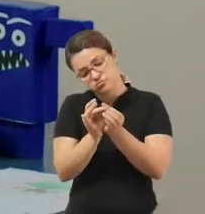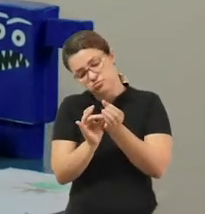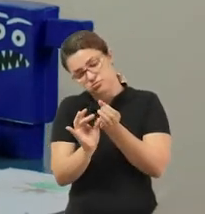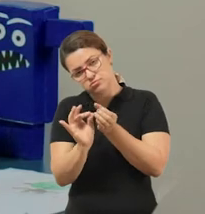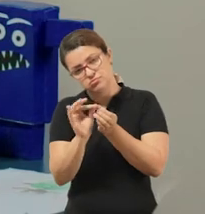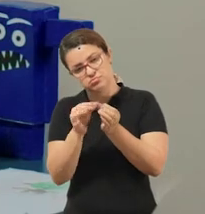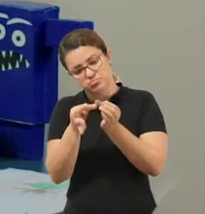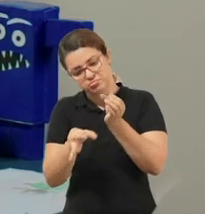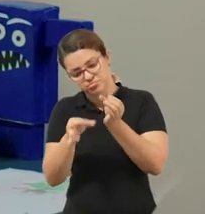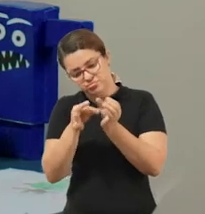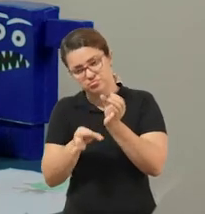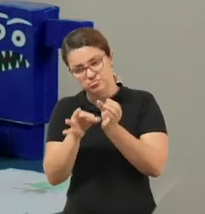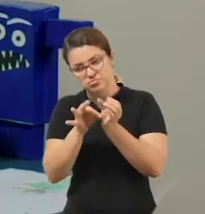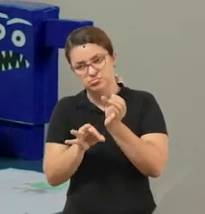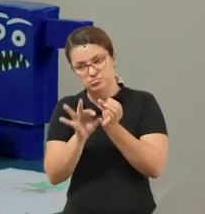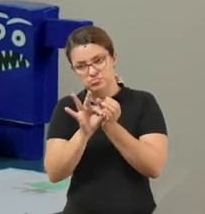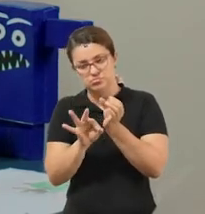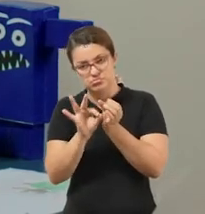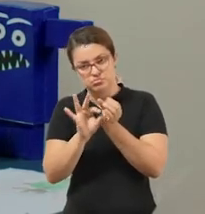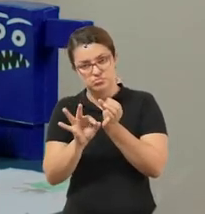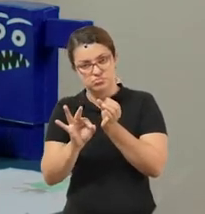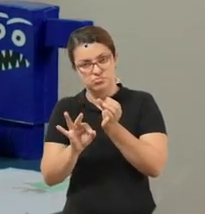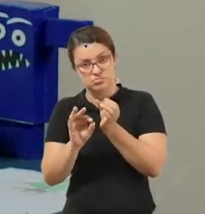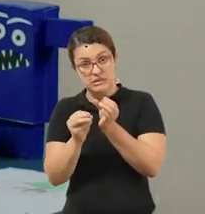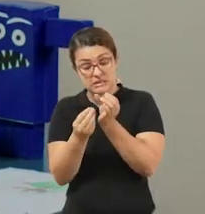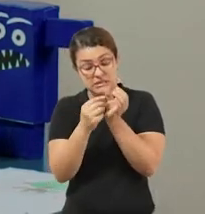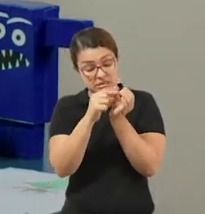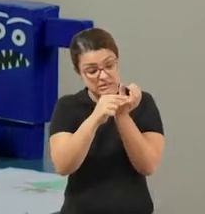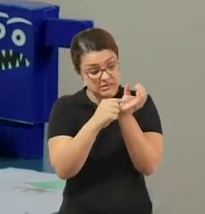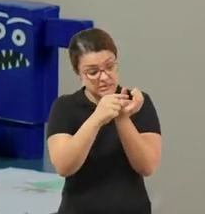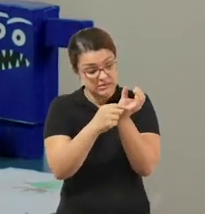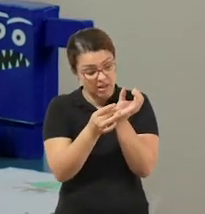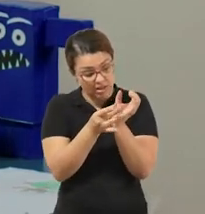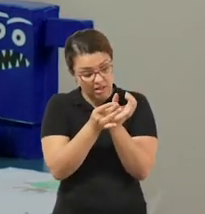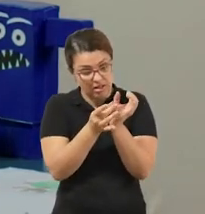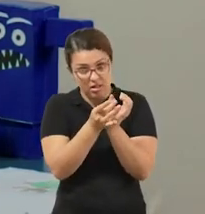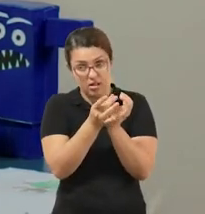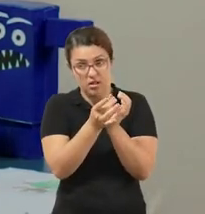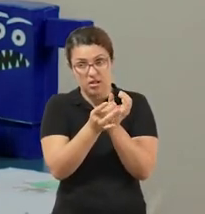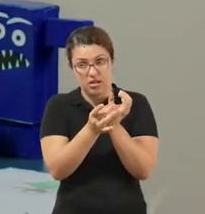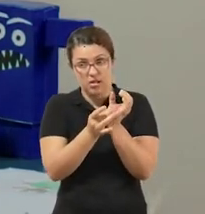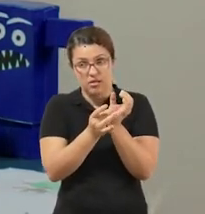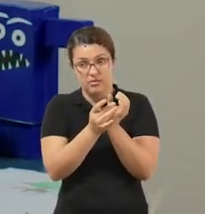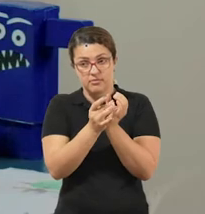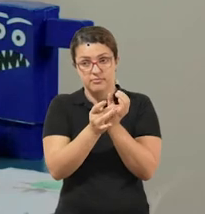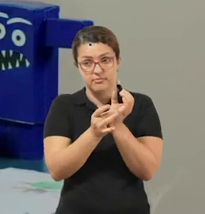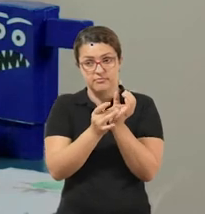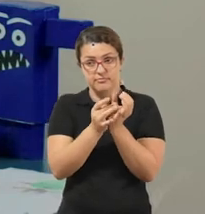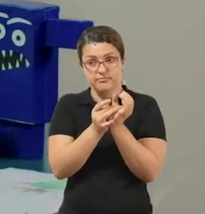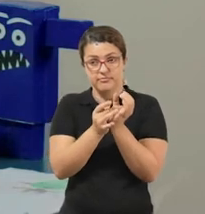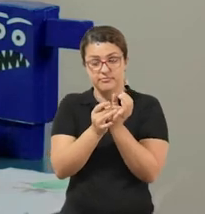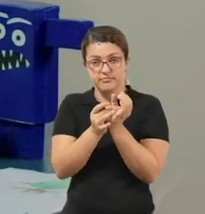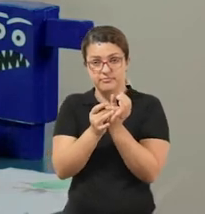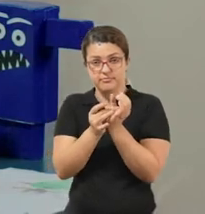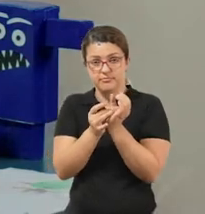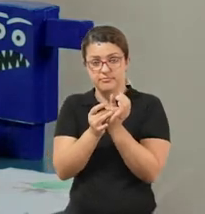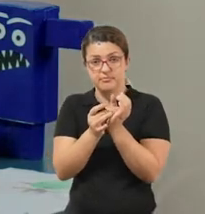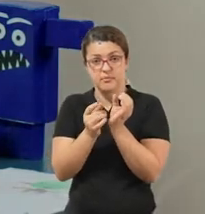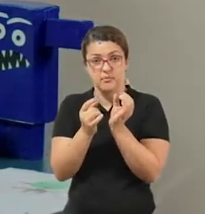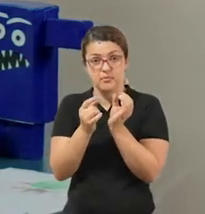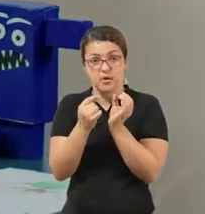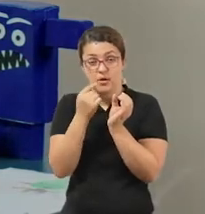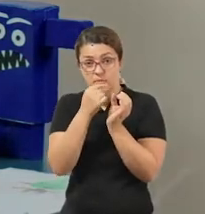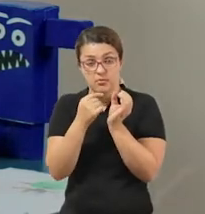vocês vão cortando e vão colando dentro da boquinha do monstro. Porque, a hora que terminar, vocês